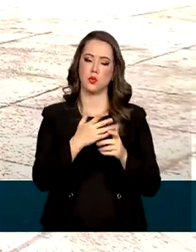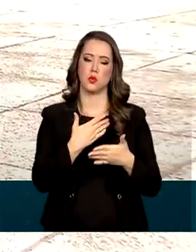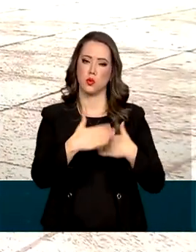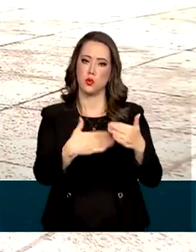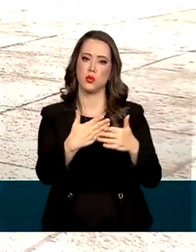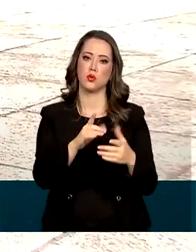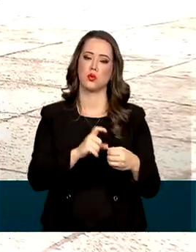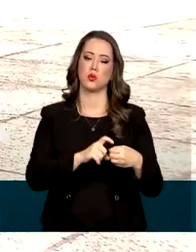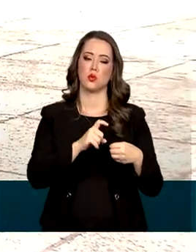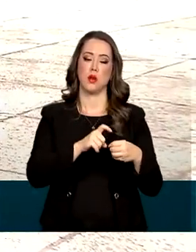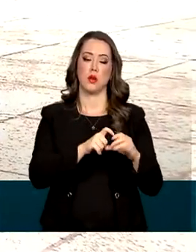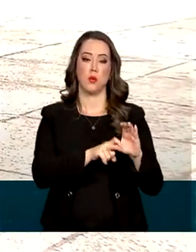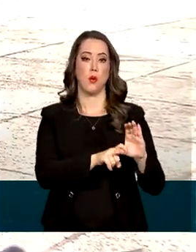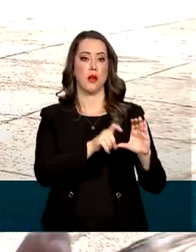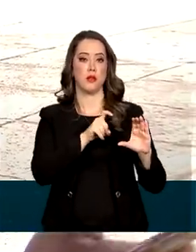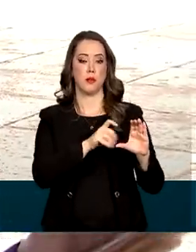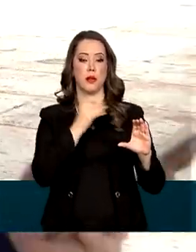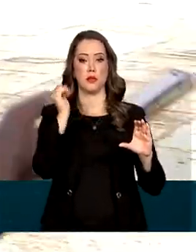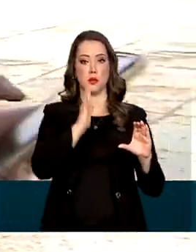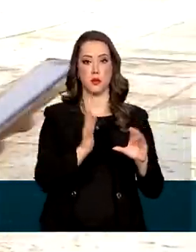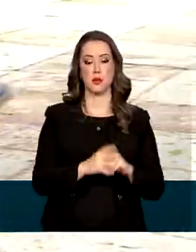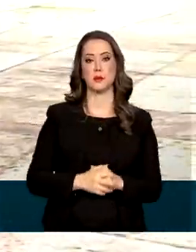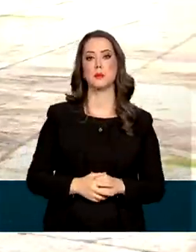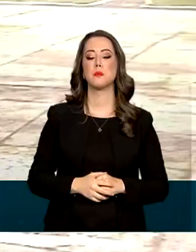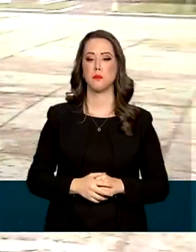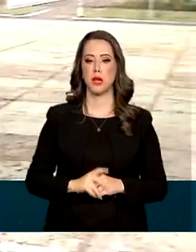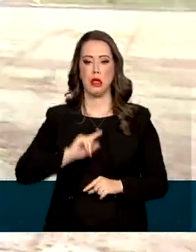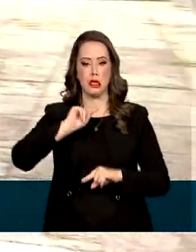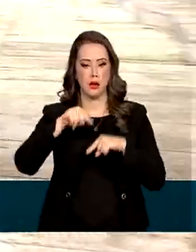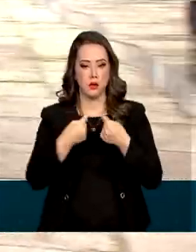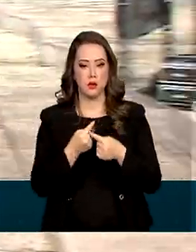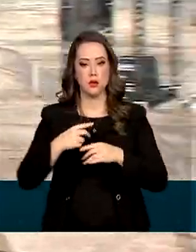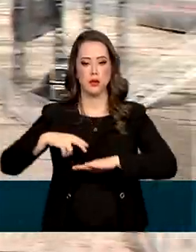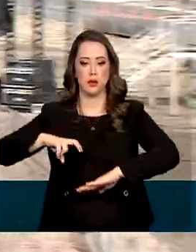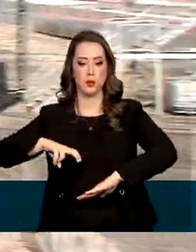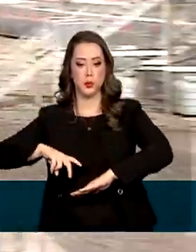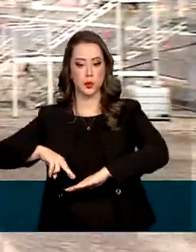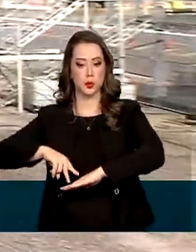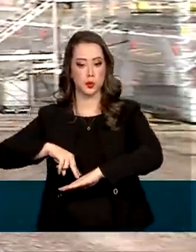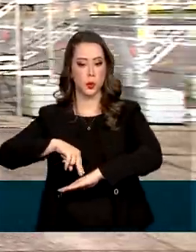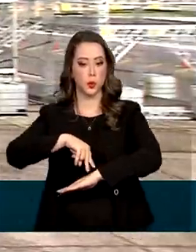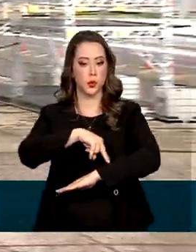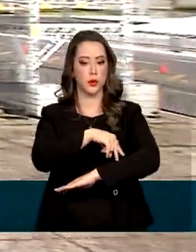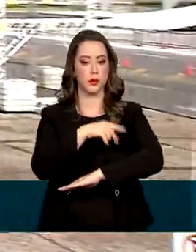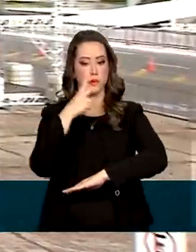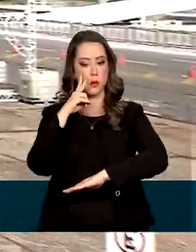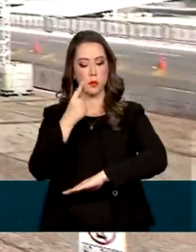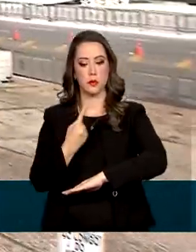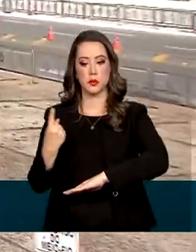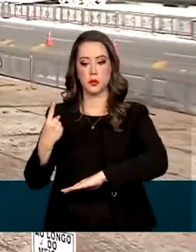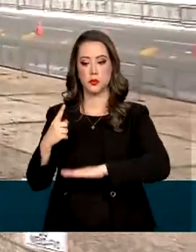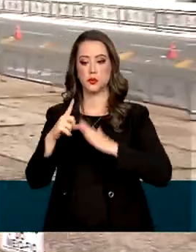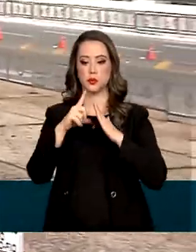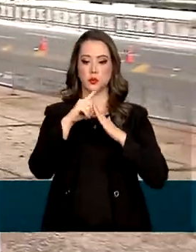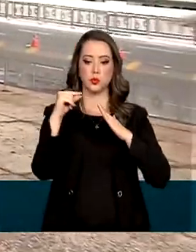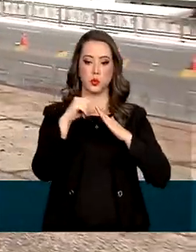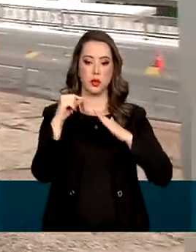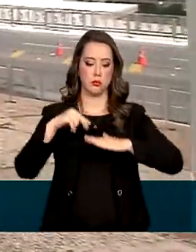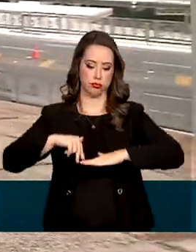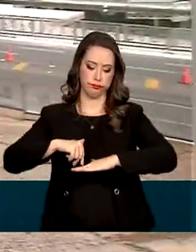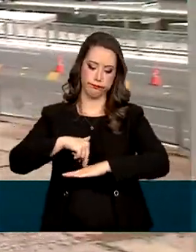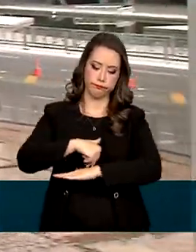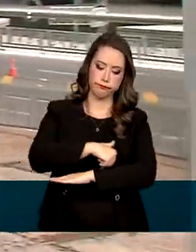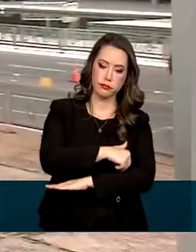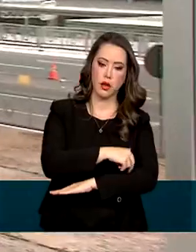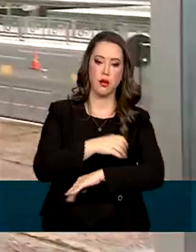independência do Brasil. Em seguida, Lula vai subir a rampa, ou melhor, do Planalto e discursar para o